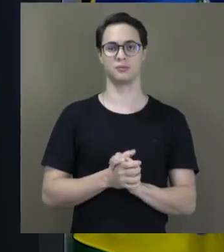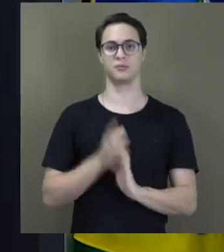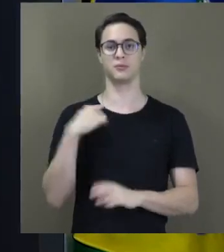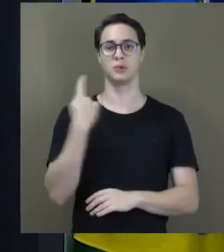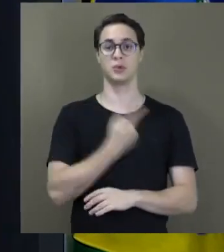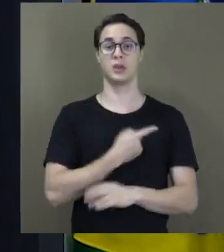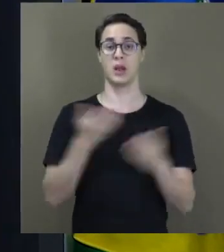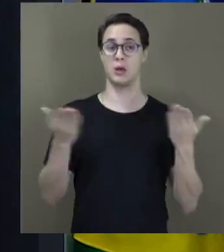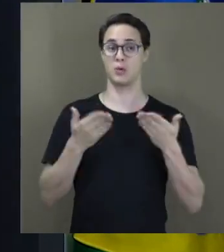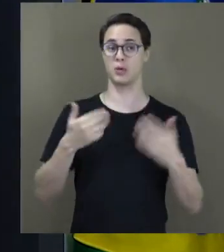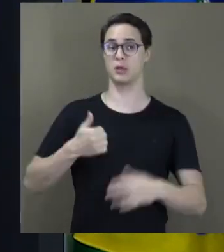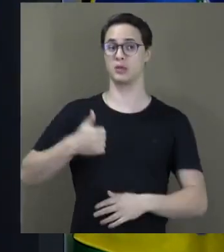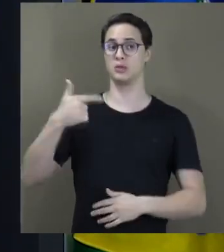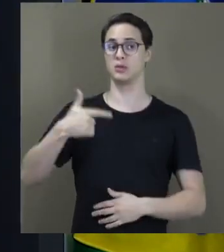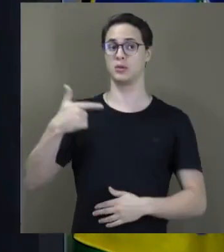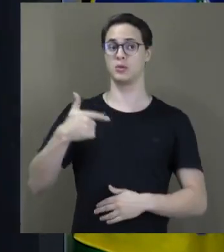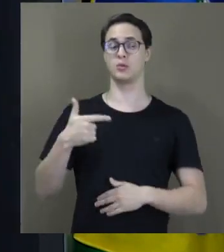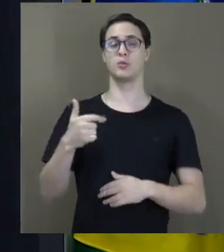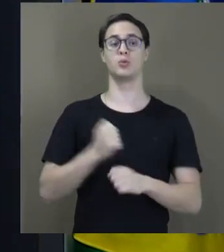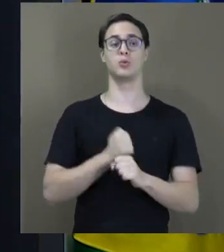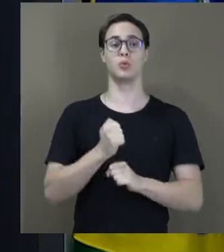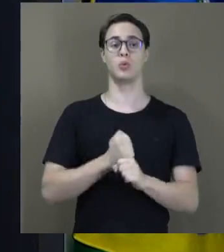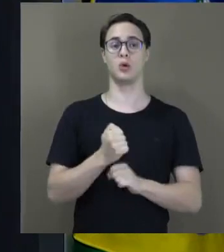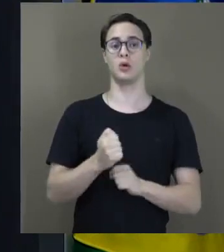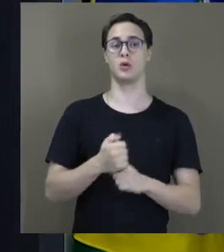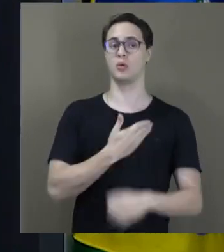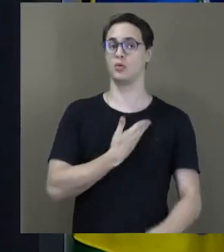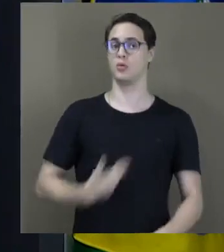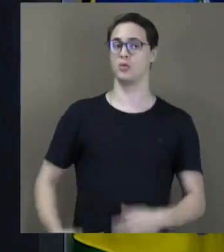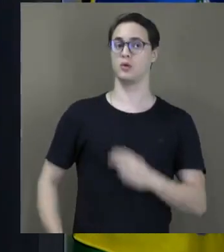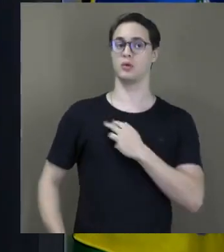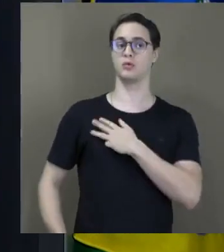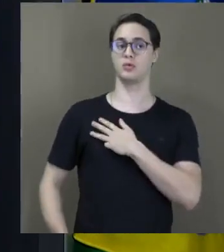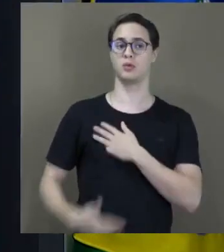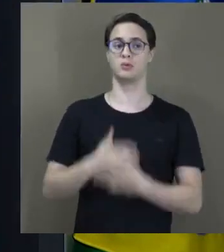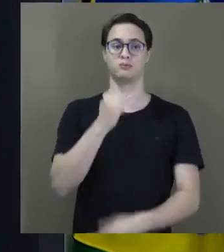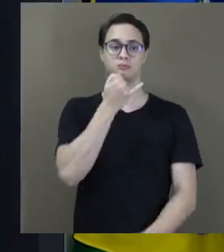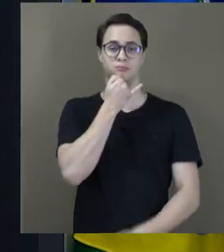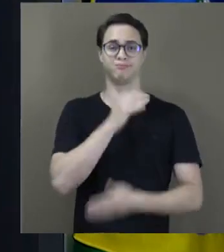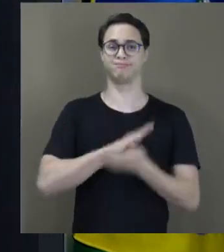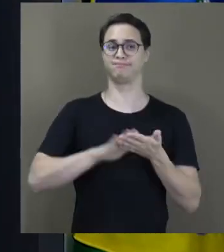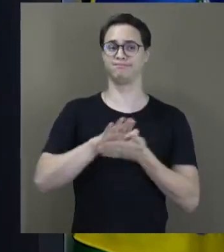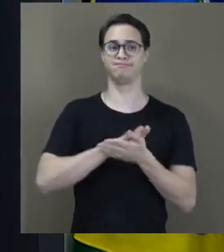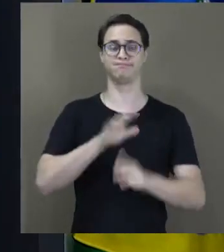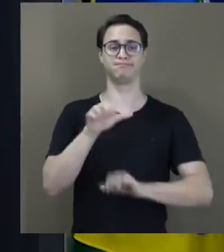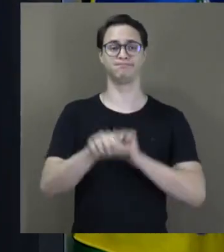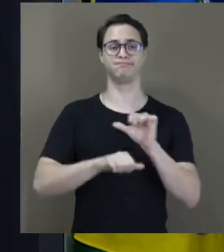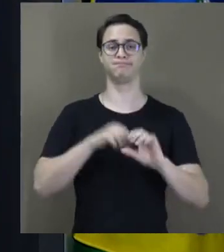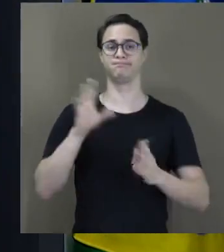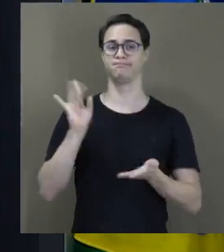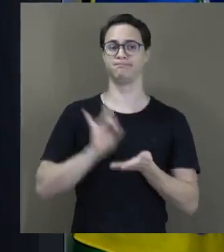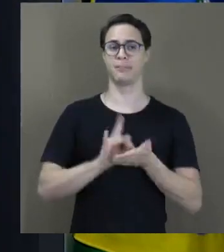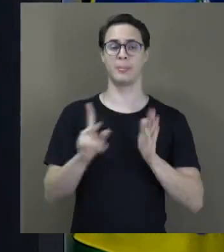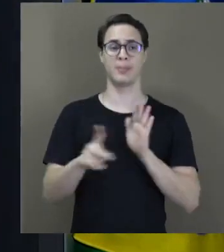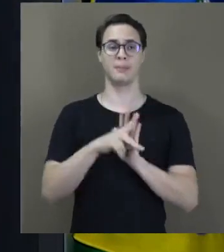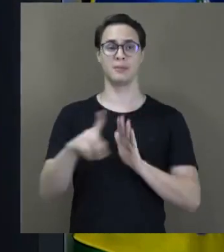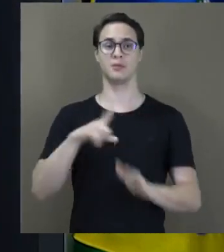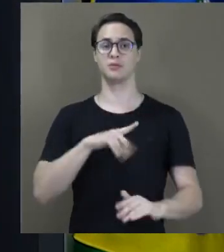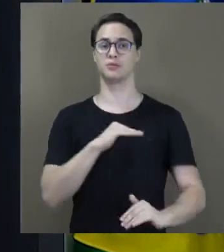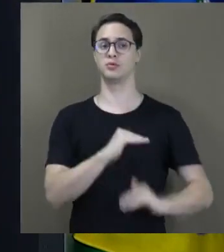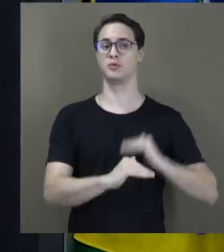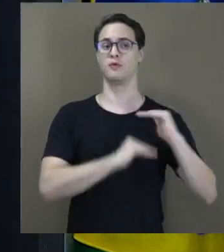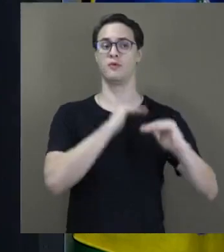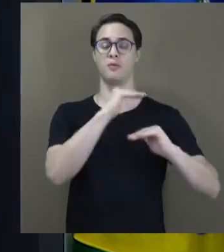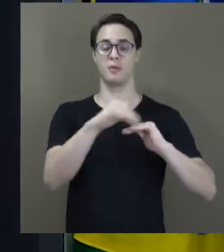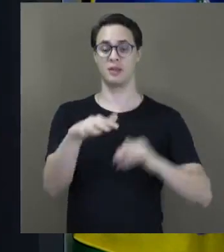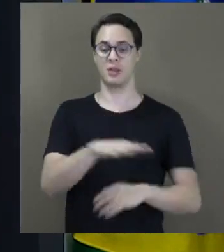no segundo ano do mandato do atual presidente. Infelizmente, nada foi feito de concreto para o desenvolvimento da